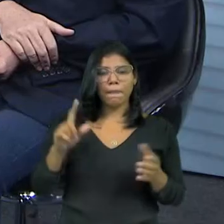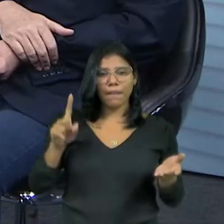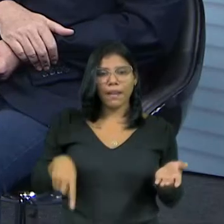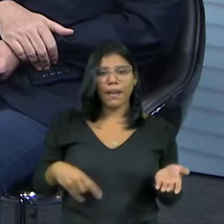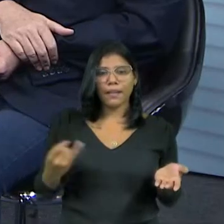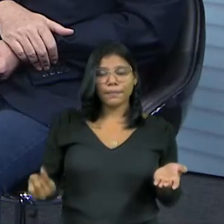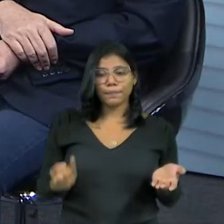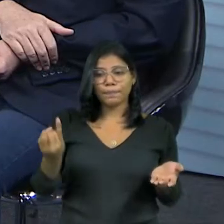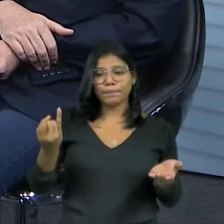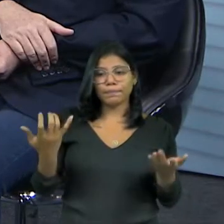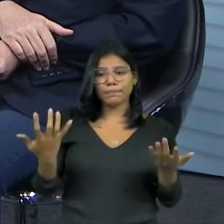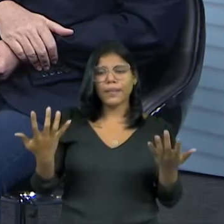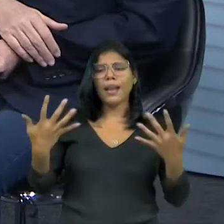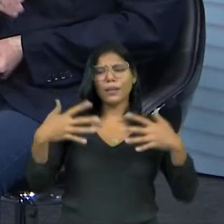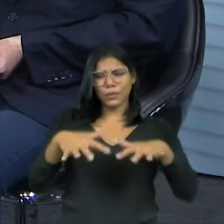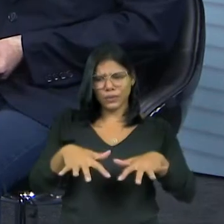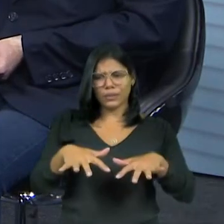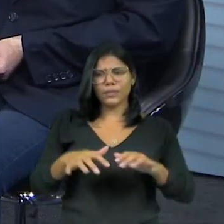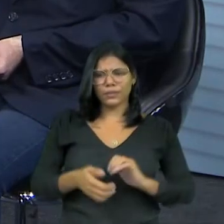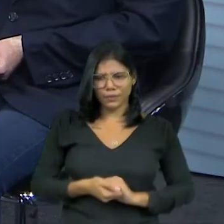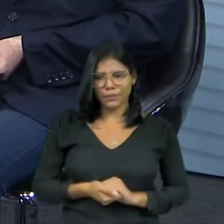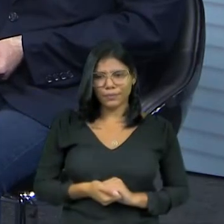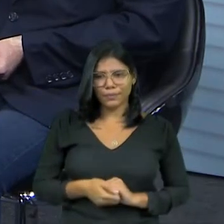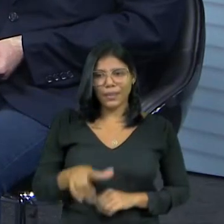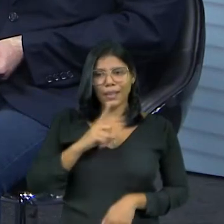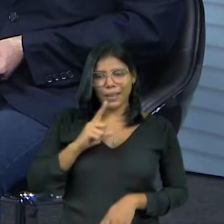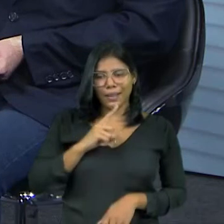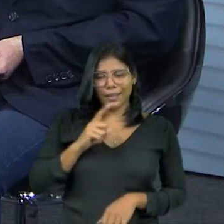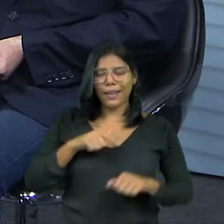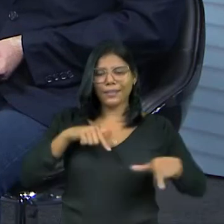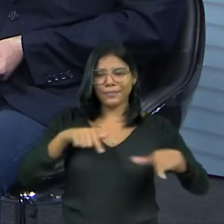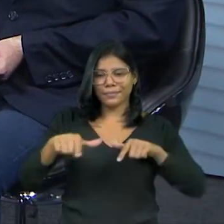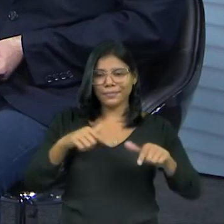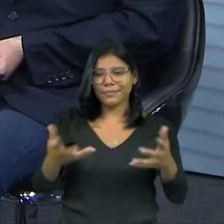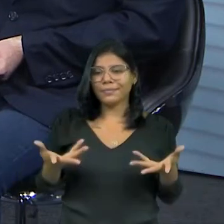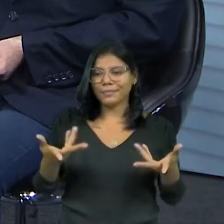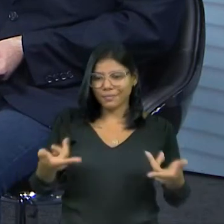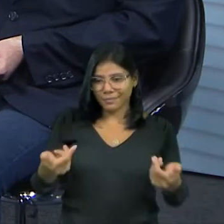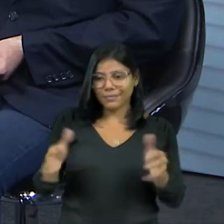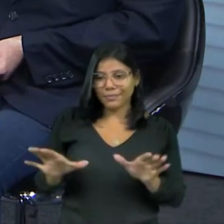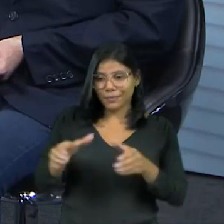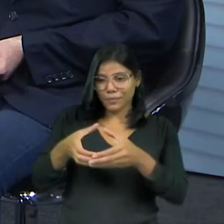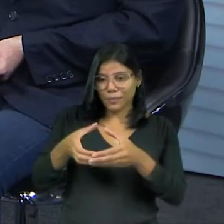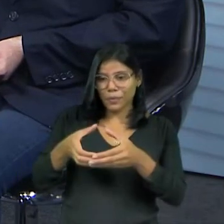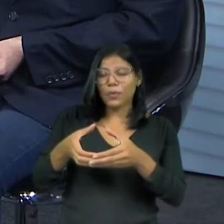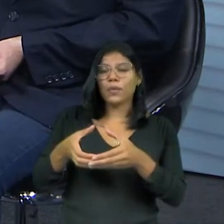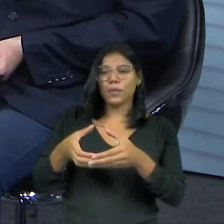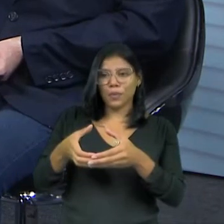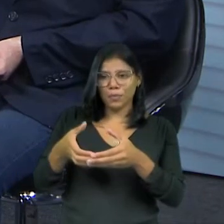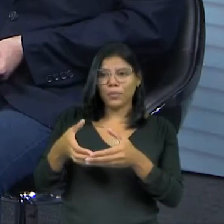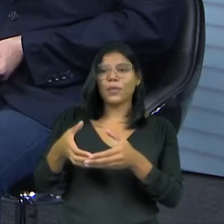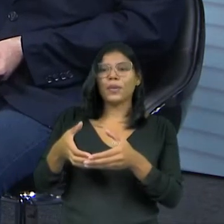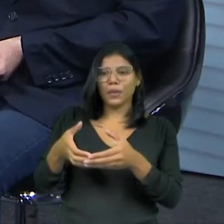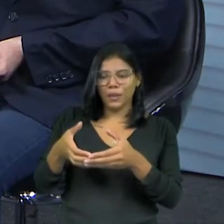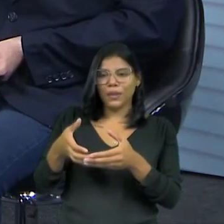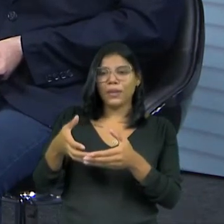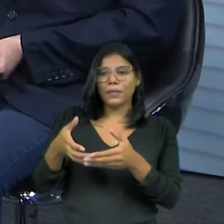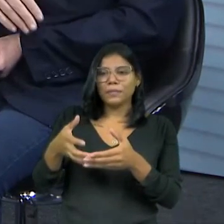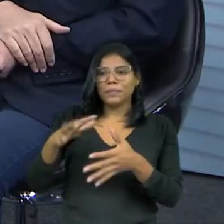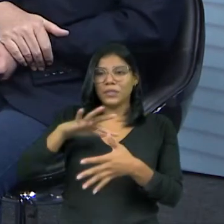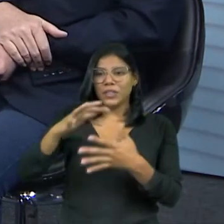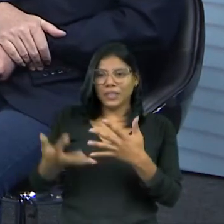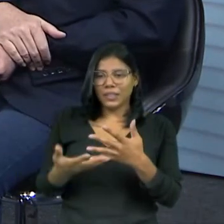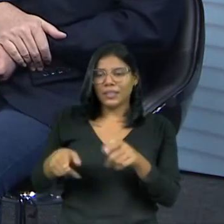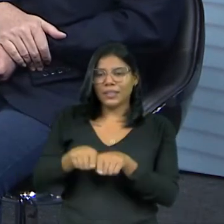inclusivo. É verdade. E nós temos esse trabalho maravilhoso do pessoal lá, e a nossa Sara e toda a equipe